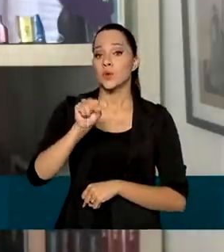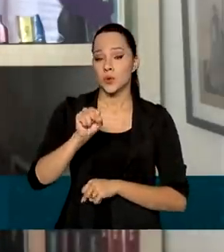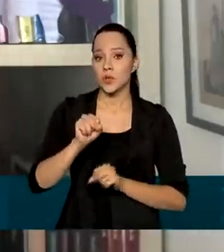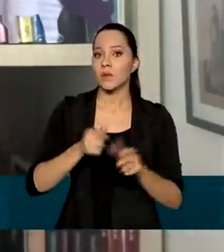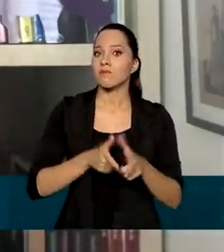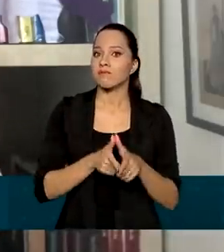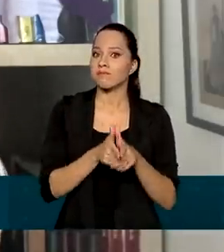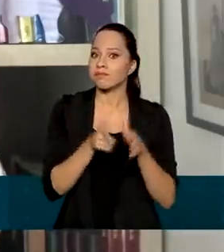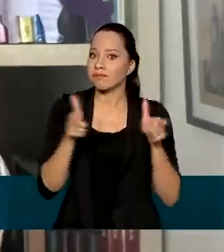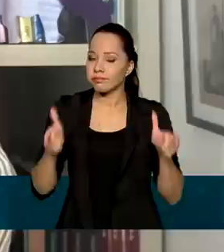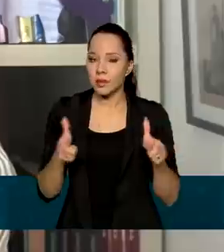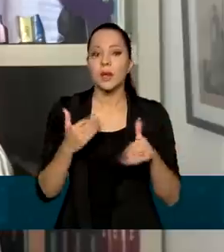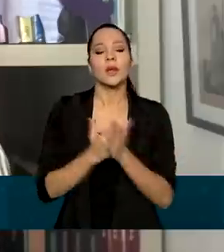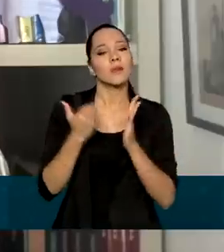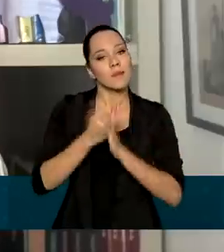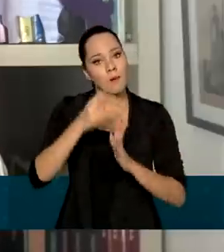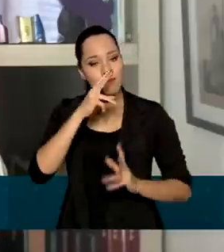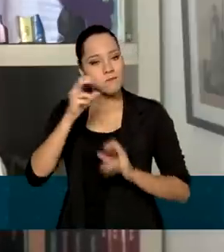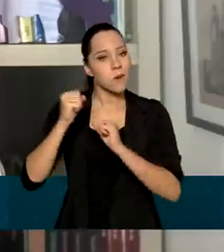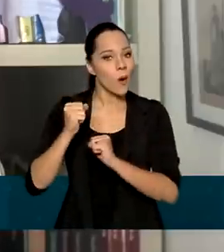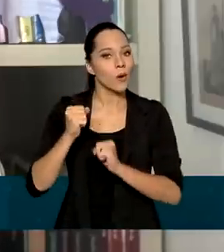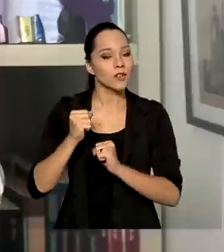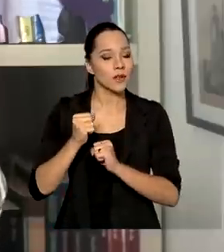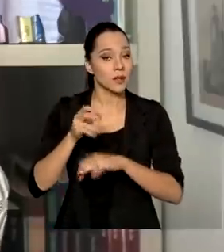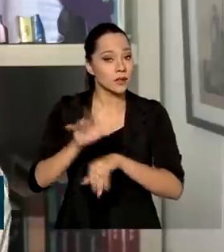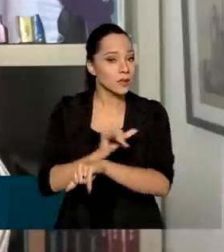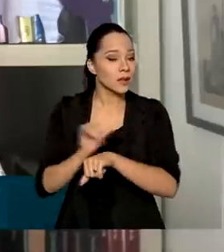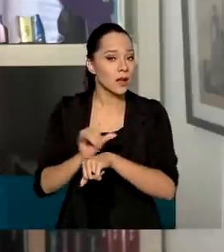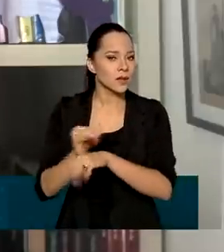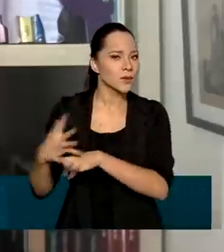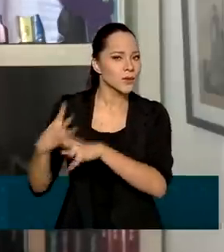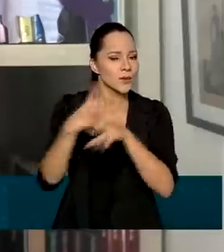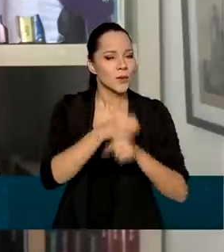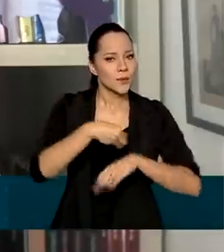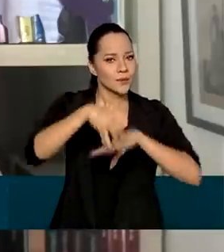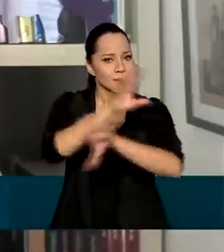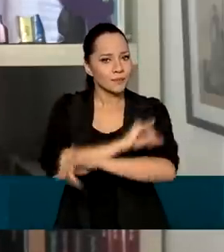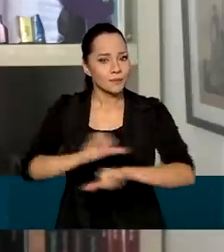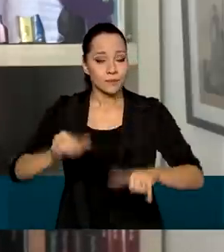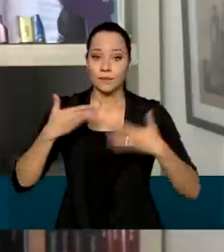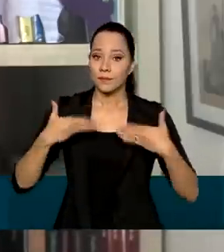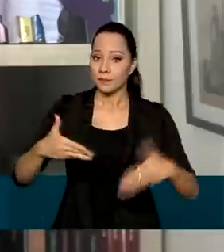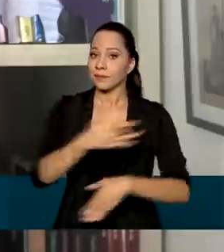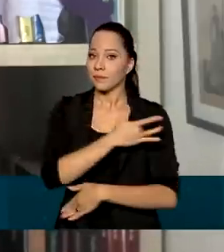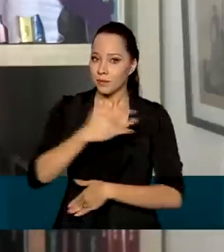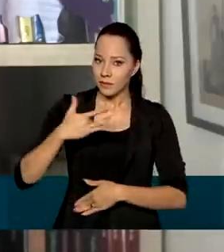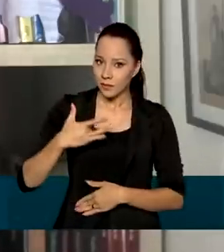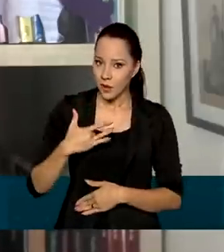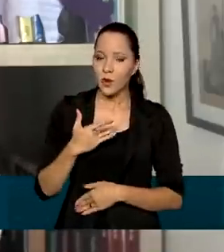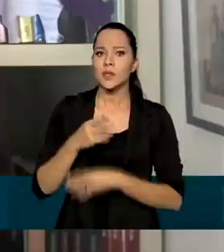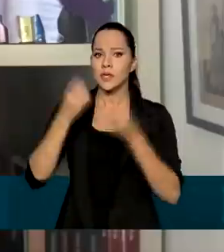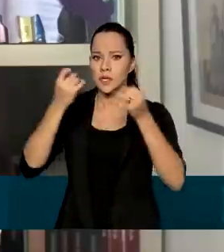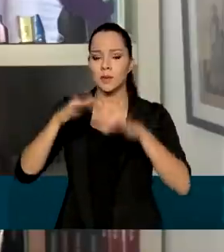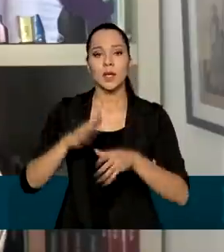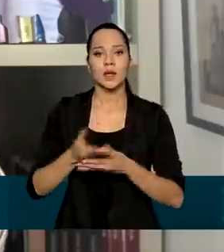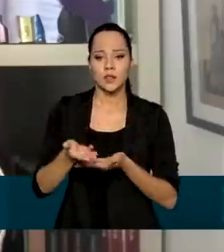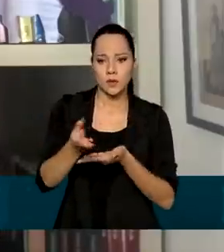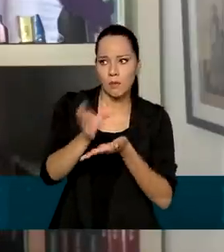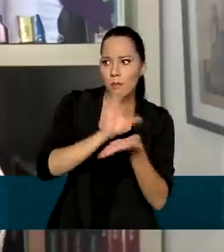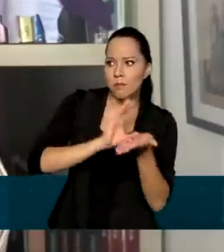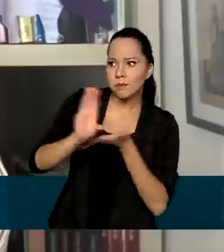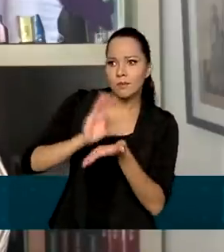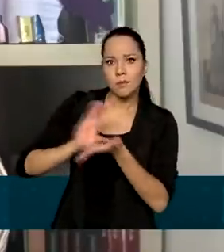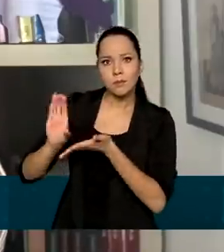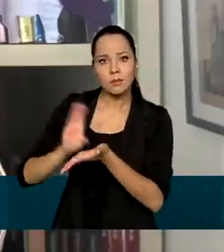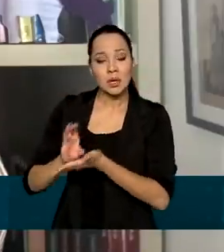ampliado e fortalecido. Entre as medidas, um balanço divulgado pelo Ministério da Saúde cita o repasse de